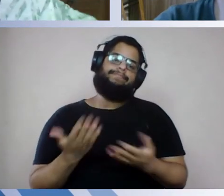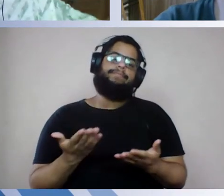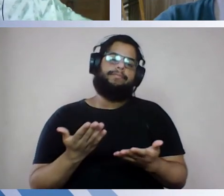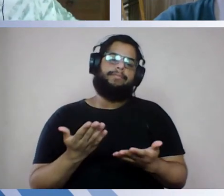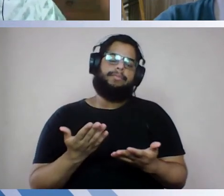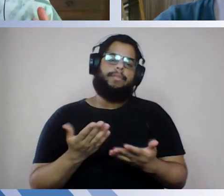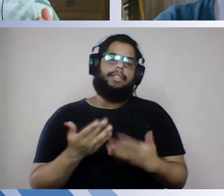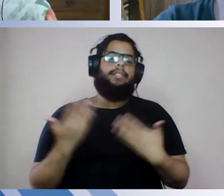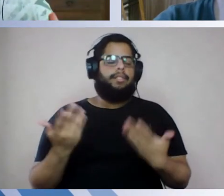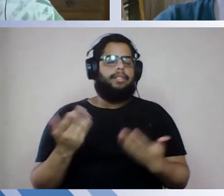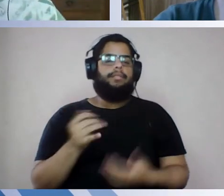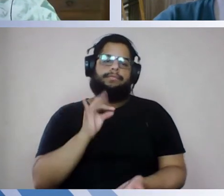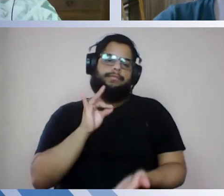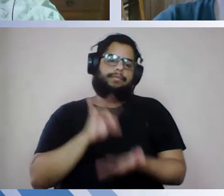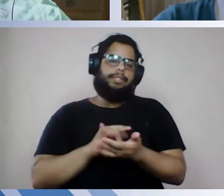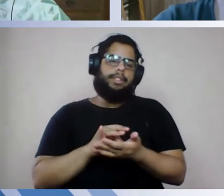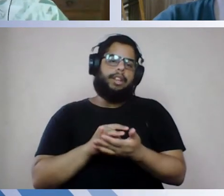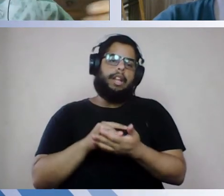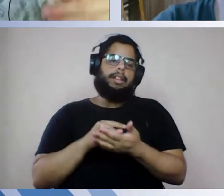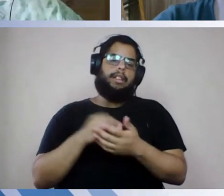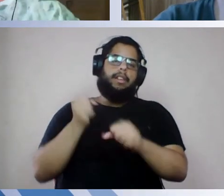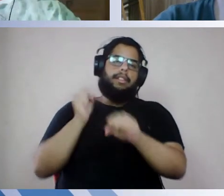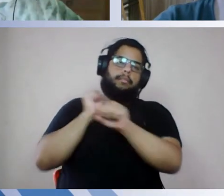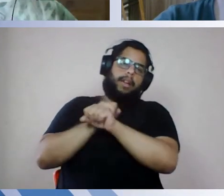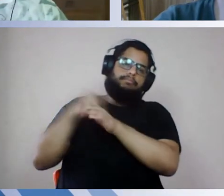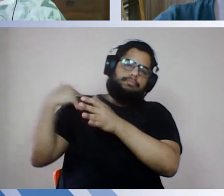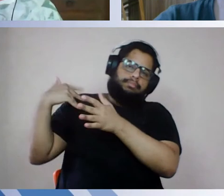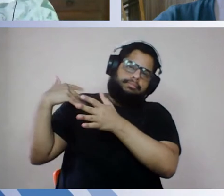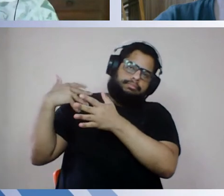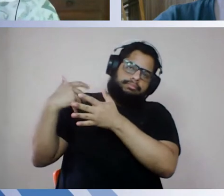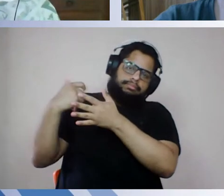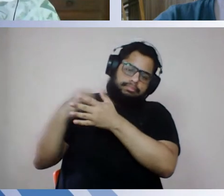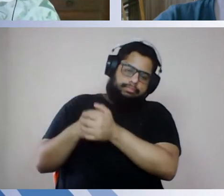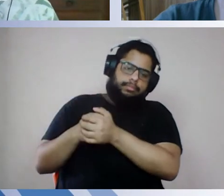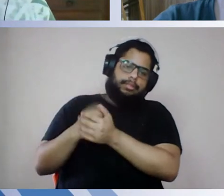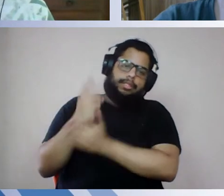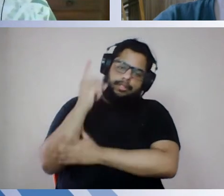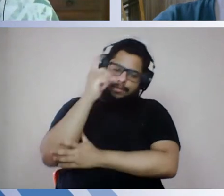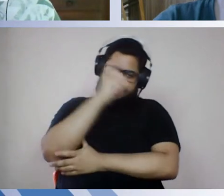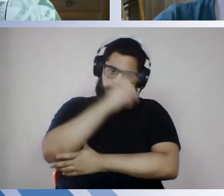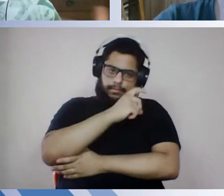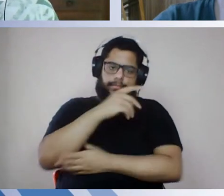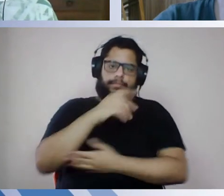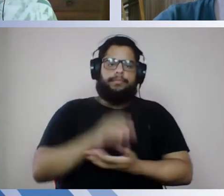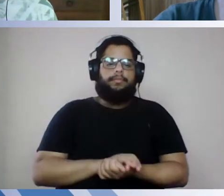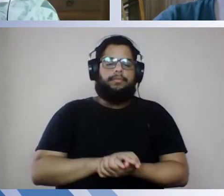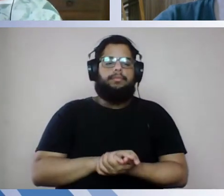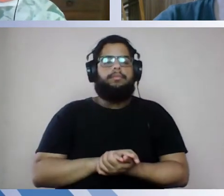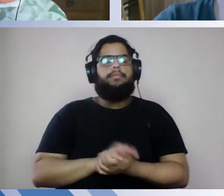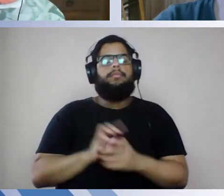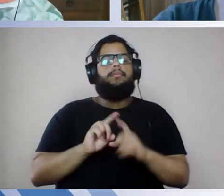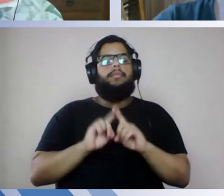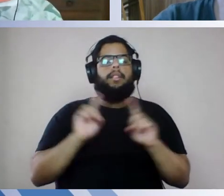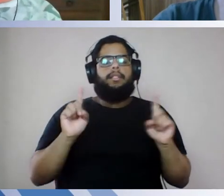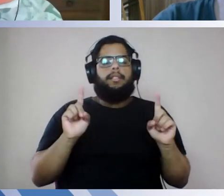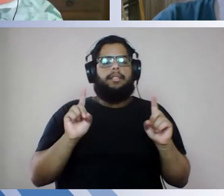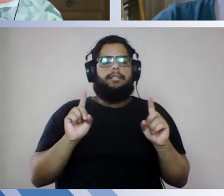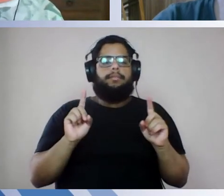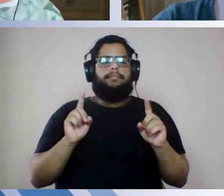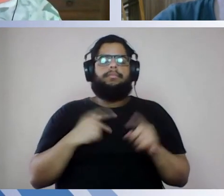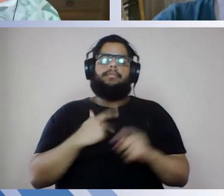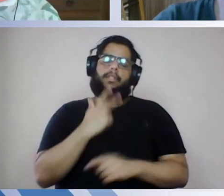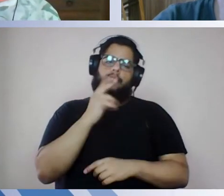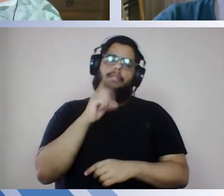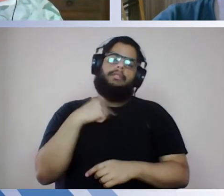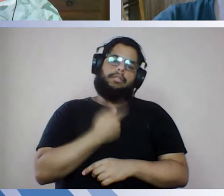então, realmente, esse represamento todo está forçando a barragem, vamos assim dizer, né, mas, eu acho que nós